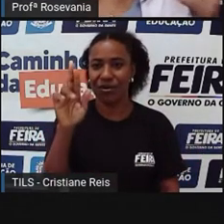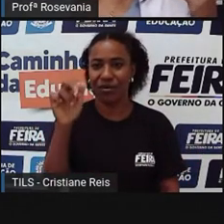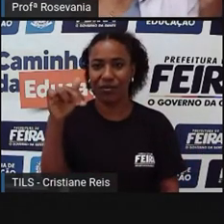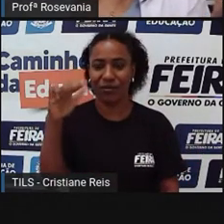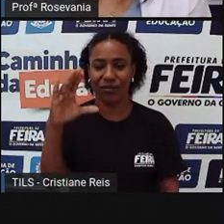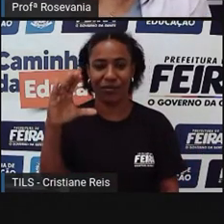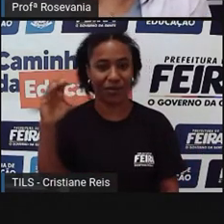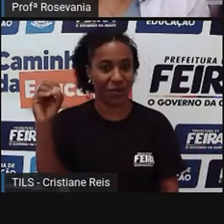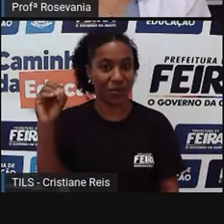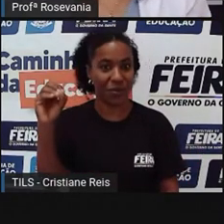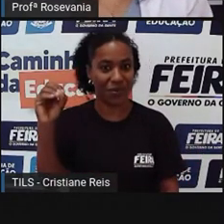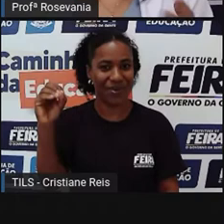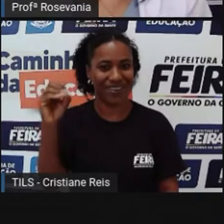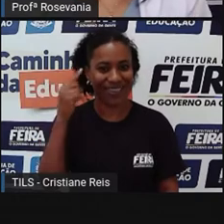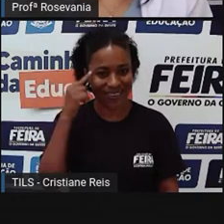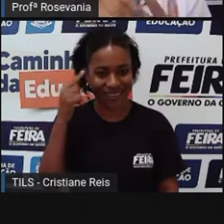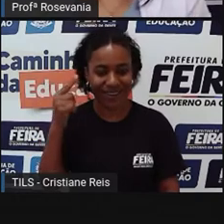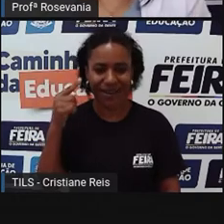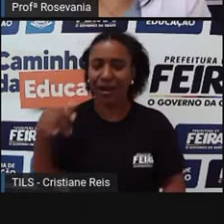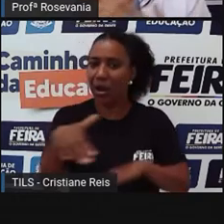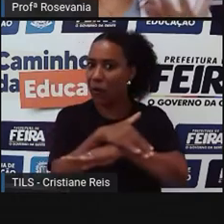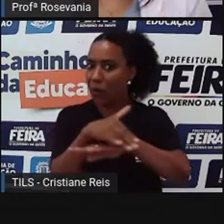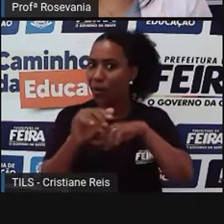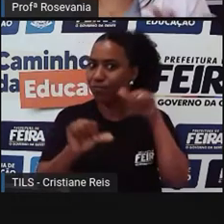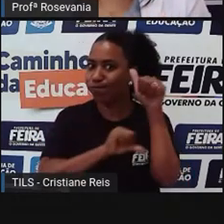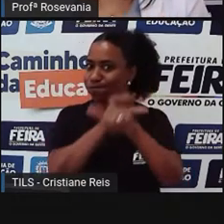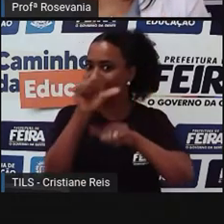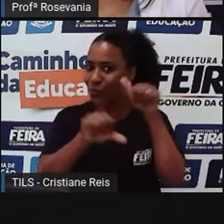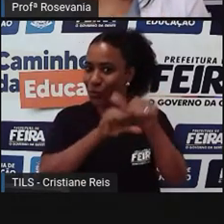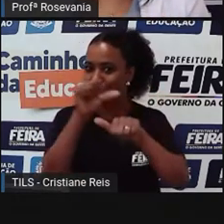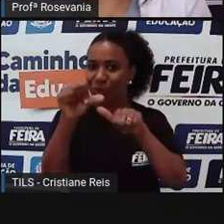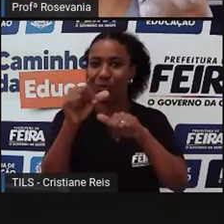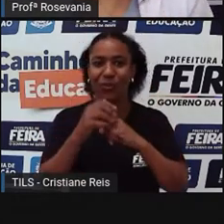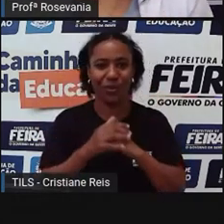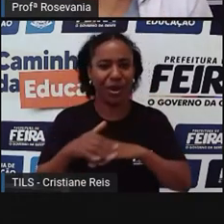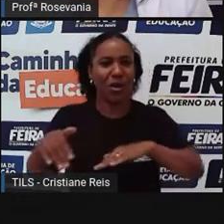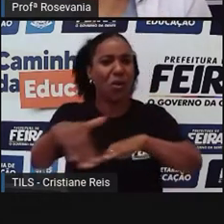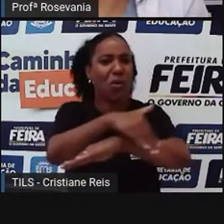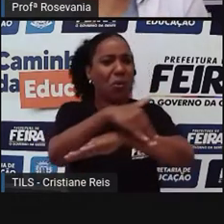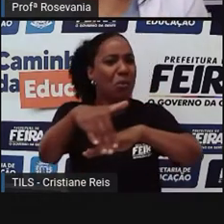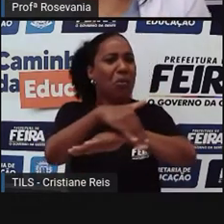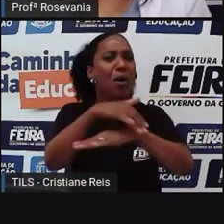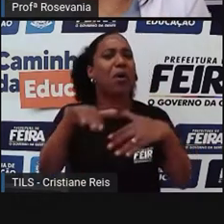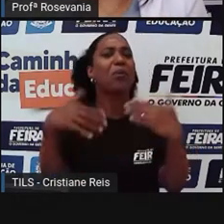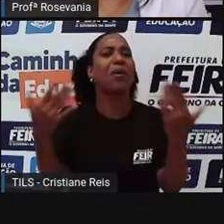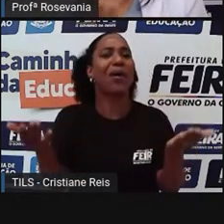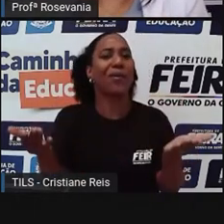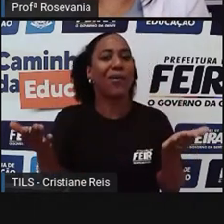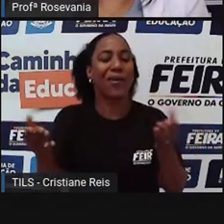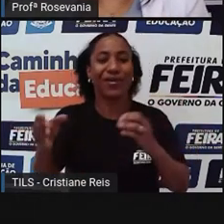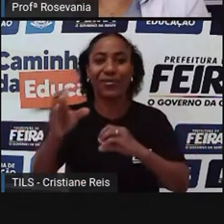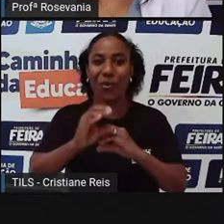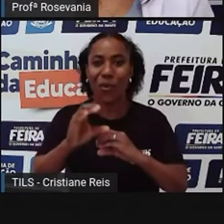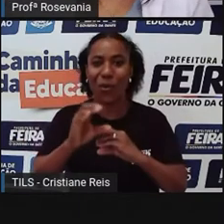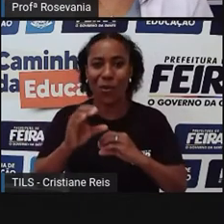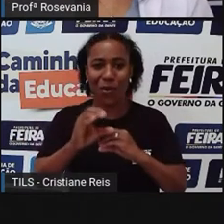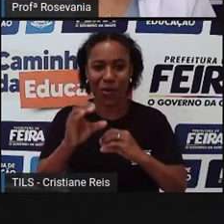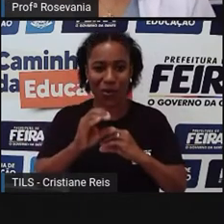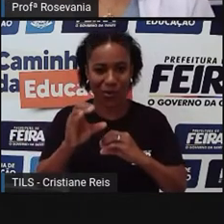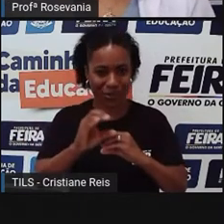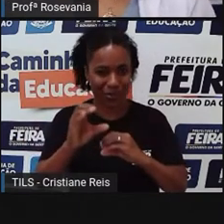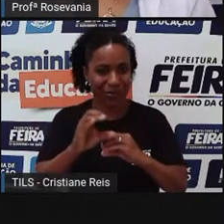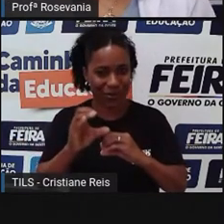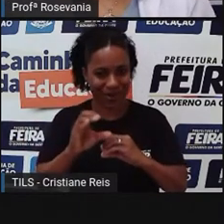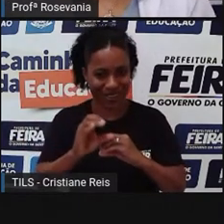É a Rua do Cuca, né, que a maioria de vocês já fizeram passeios pra ir visitar o Cuca, que é o Centro de Cultura e Arte.